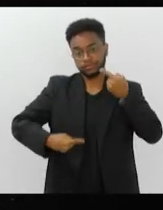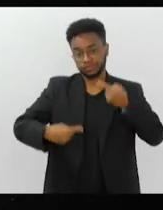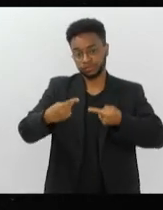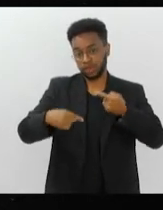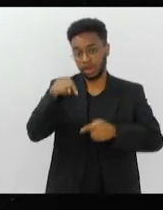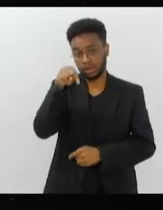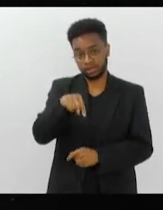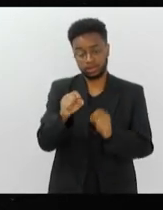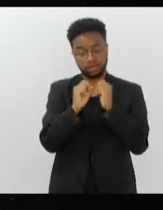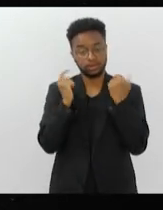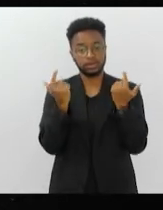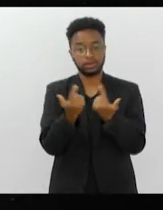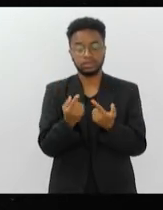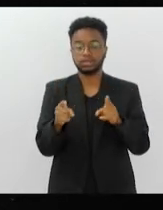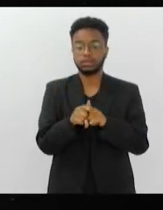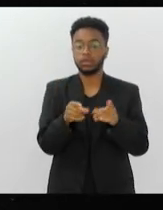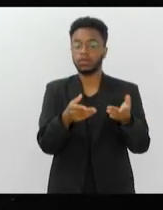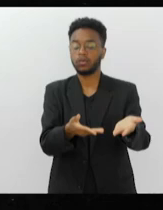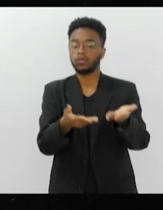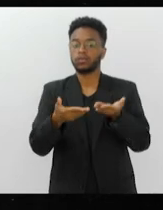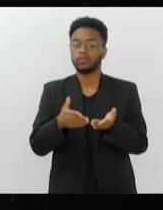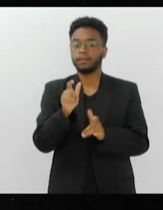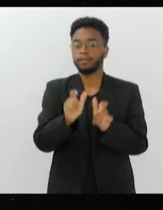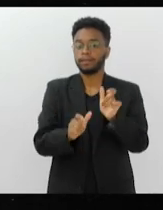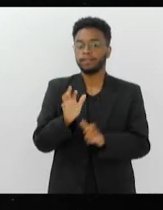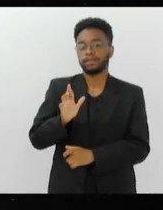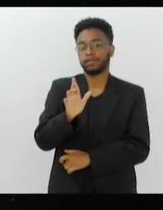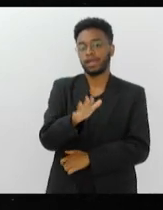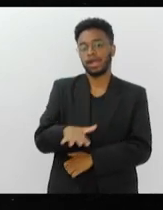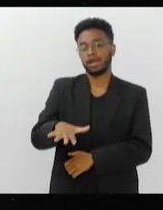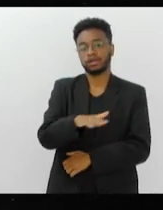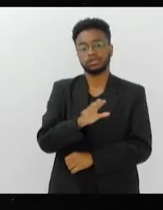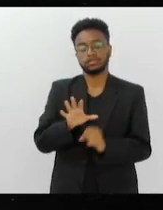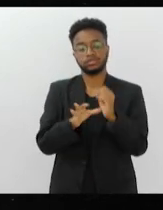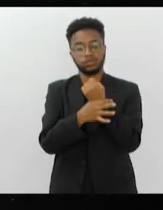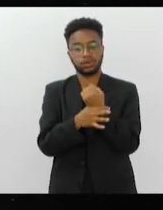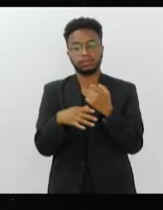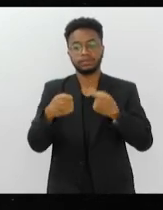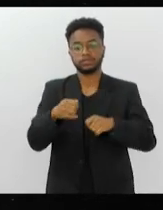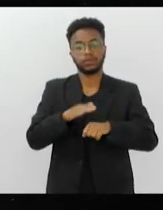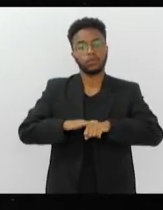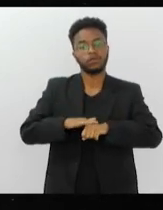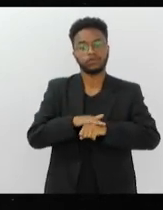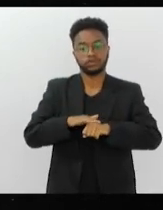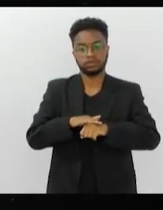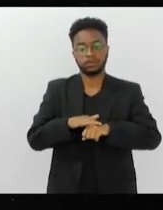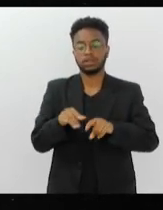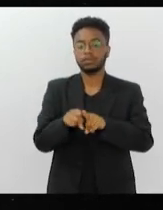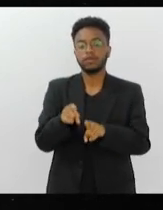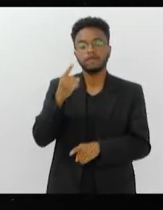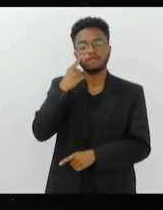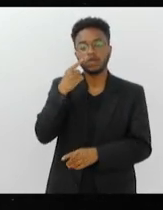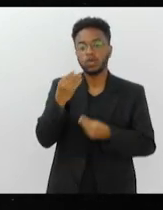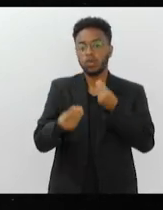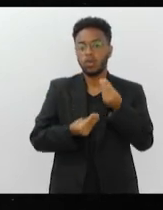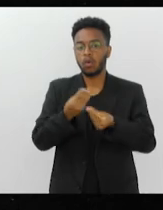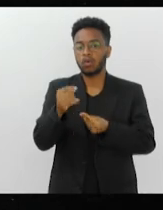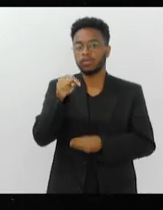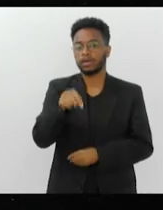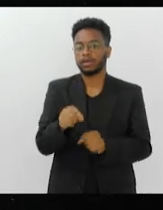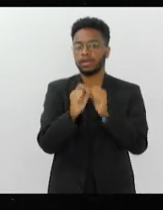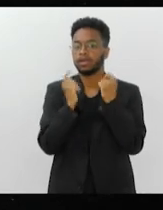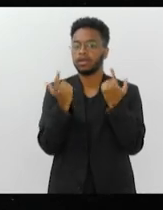casa, trazendo os representantes da área da segurança para conversar, para ver de que forma esse parlamento